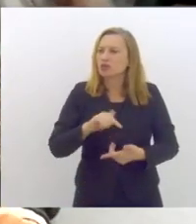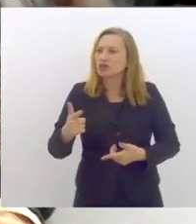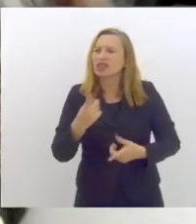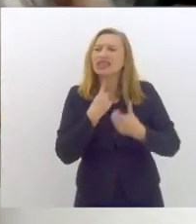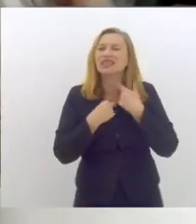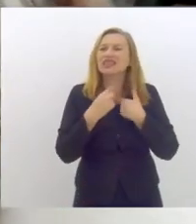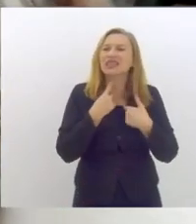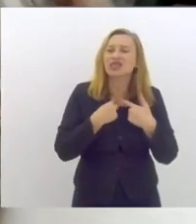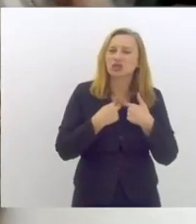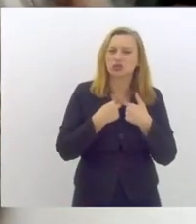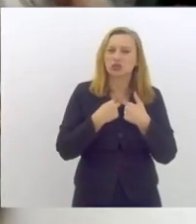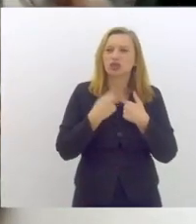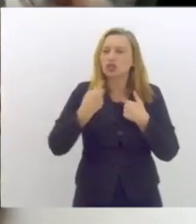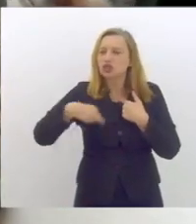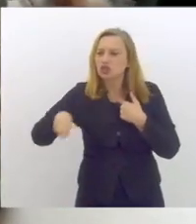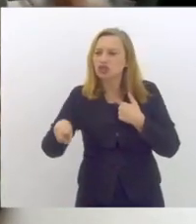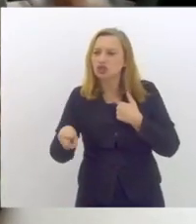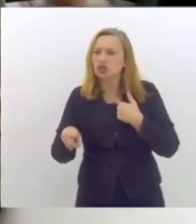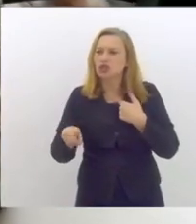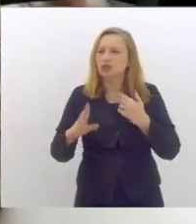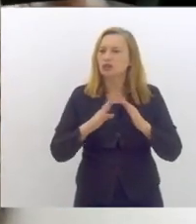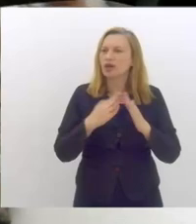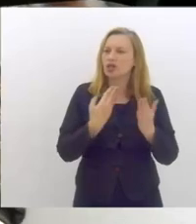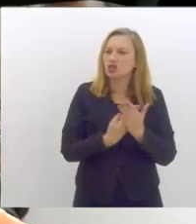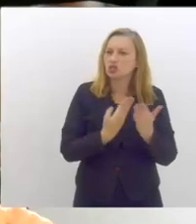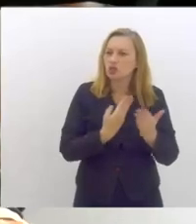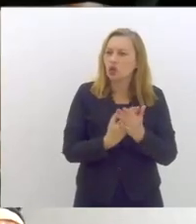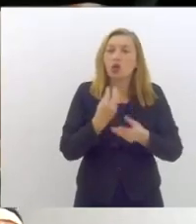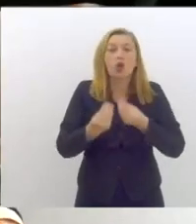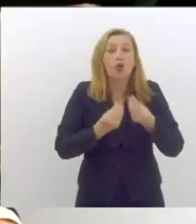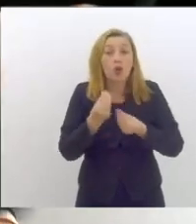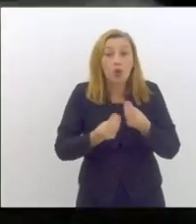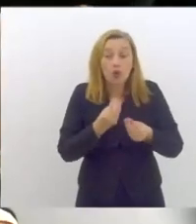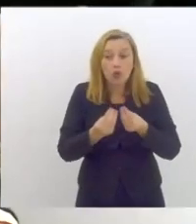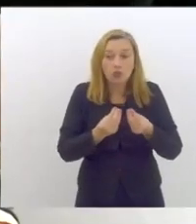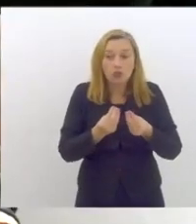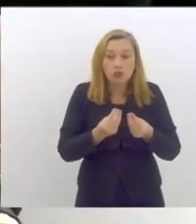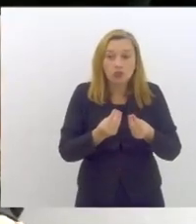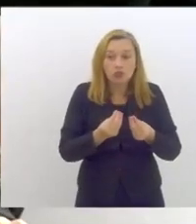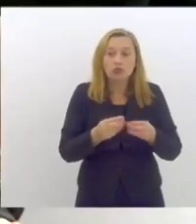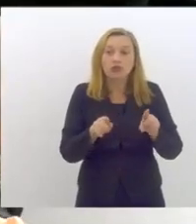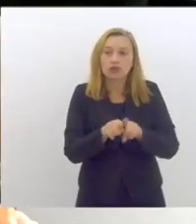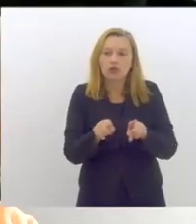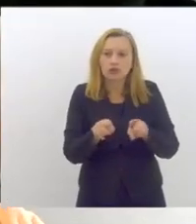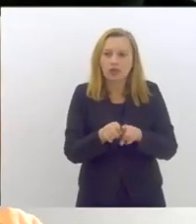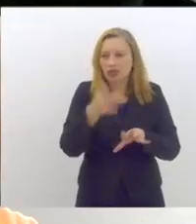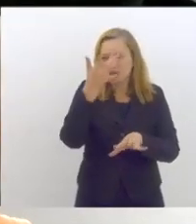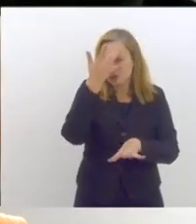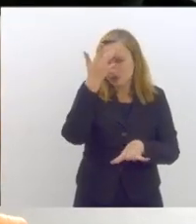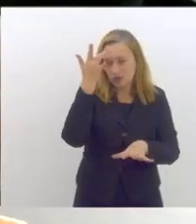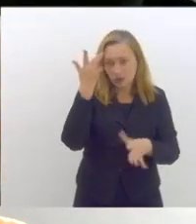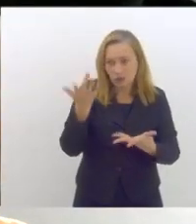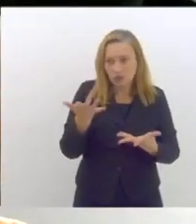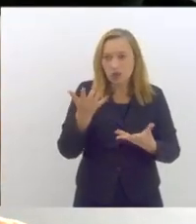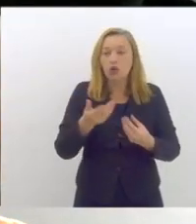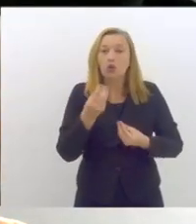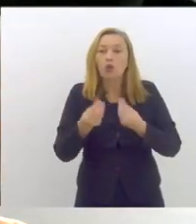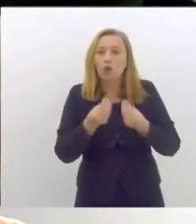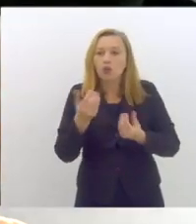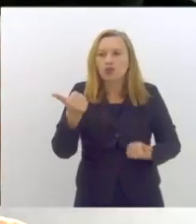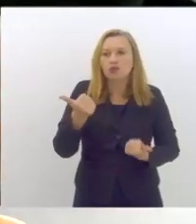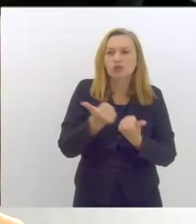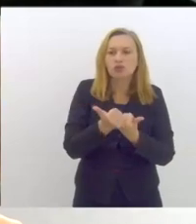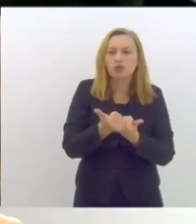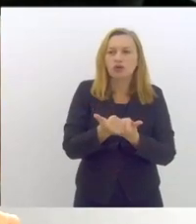sequer desejo de estudar como é que fica a questão também mental dele? como é que ele vai ter esse suporte se ele não